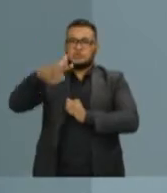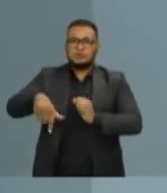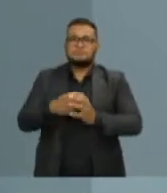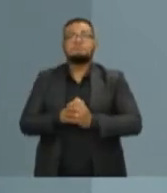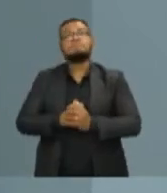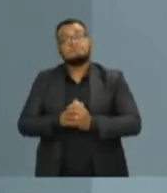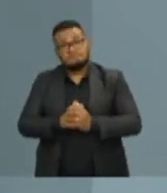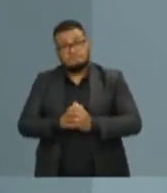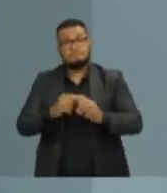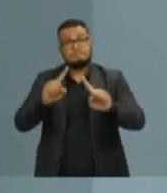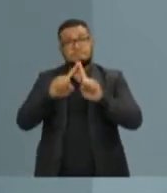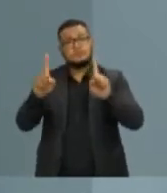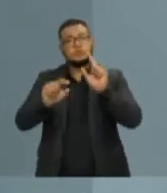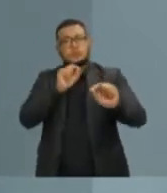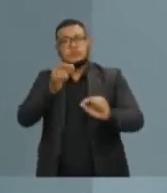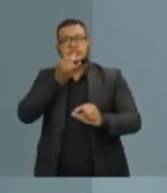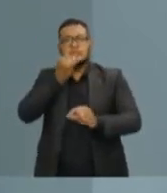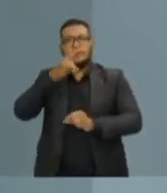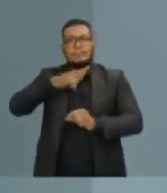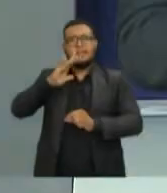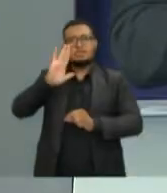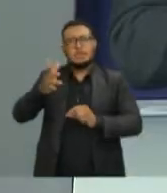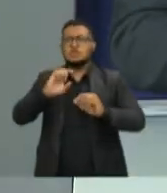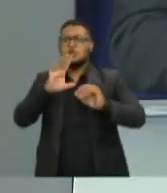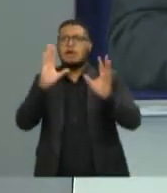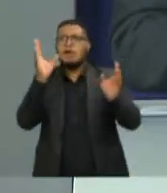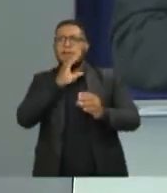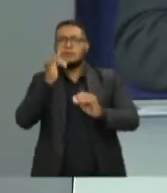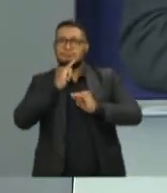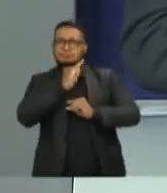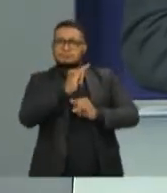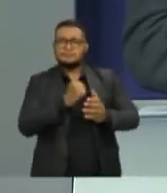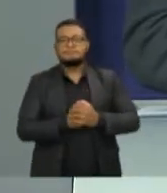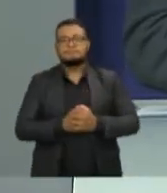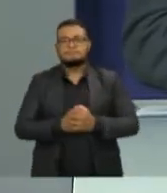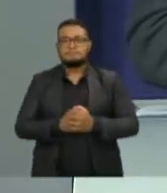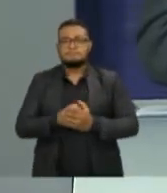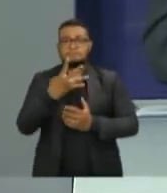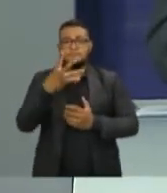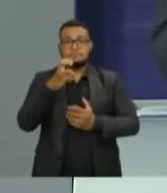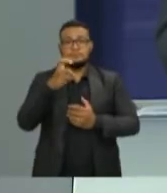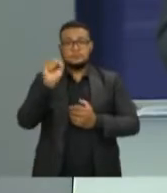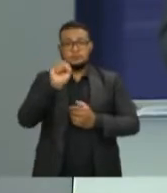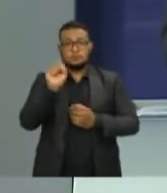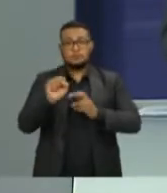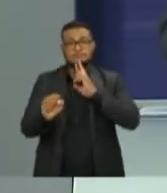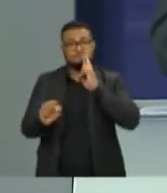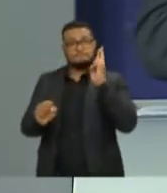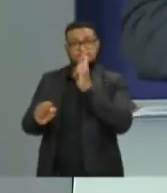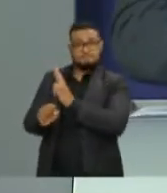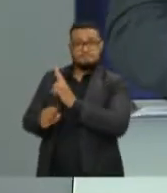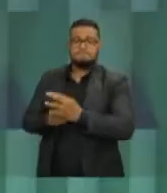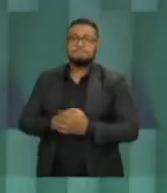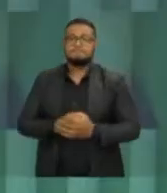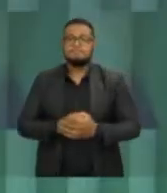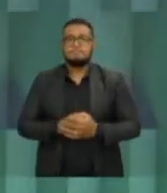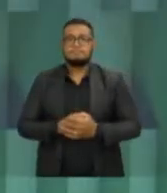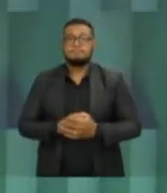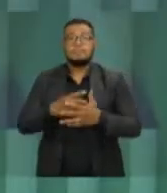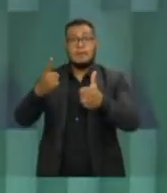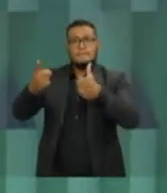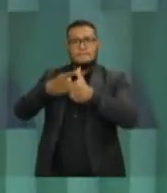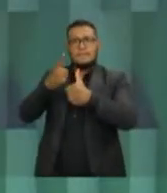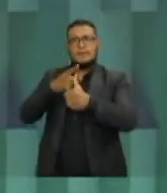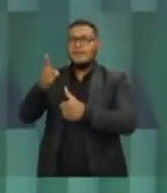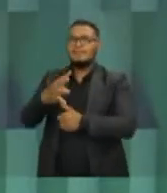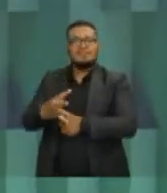conhecimento, mas já estou comunicando ao senhor. 45 segundos para a tréplica do candidato João Cozzi. Primeiro, a falta de